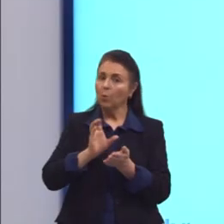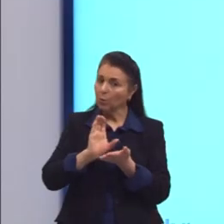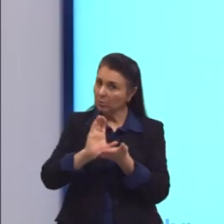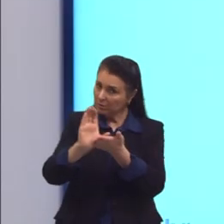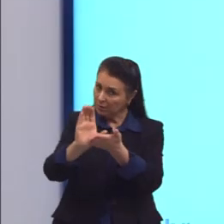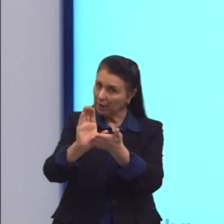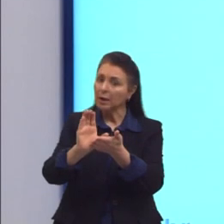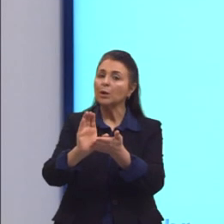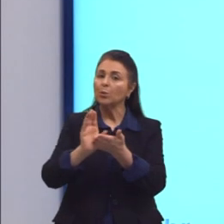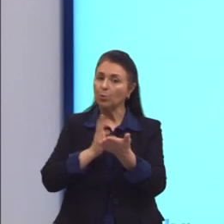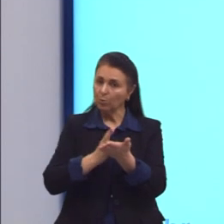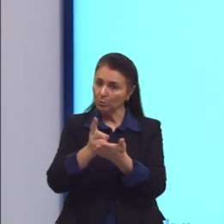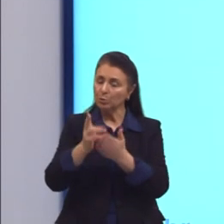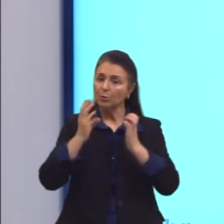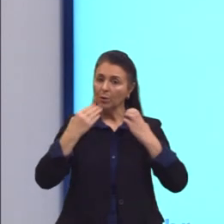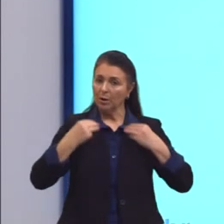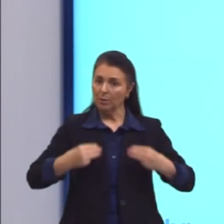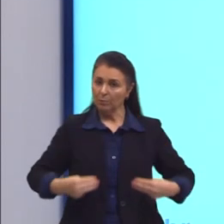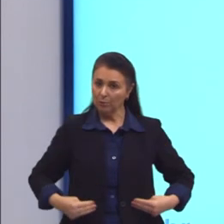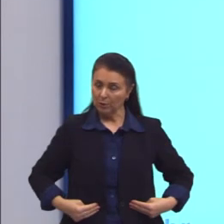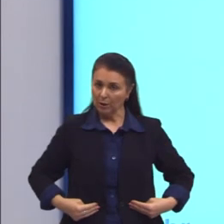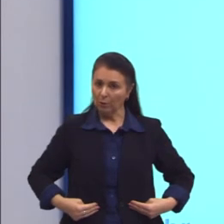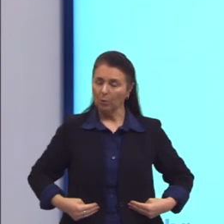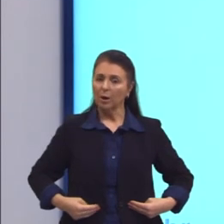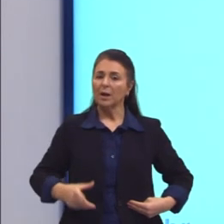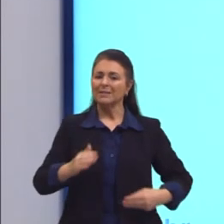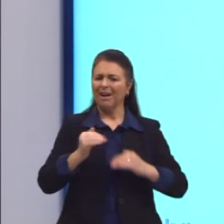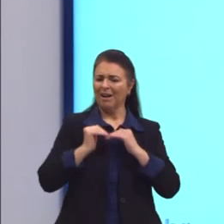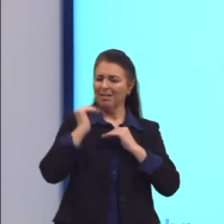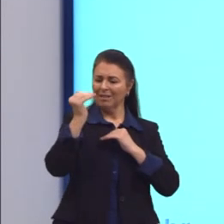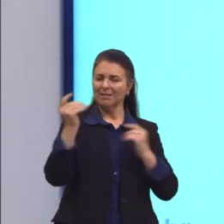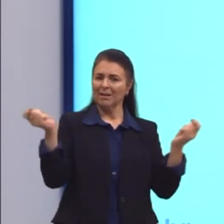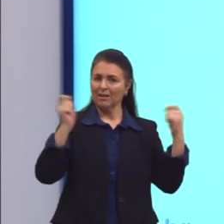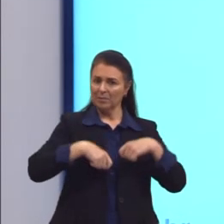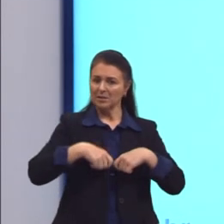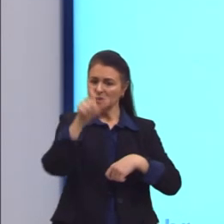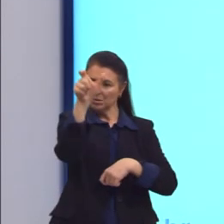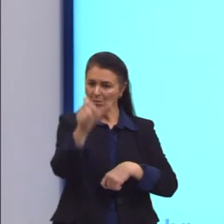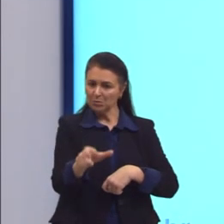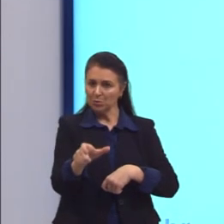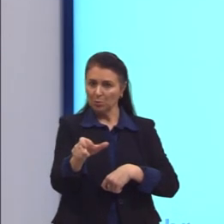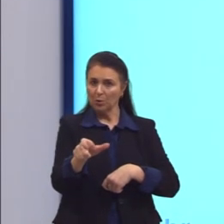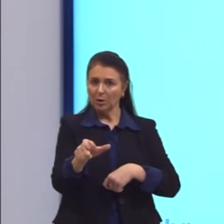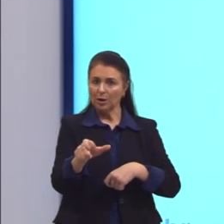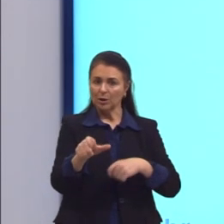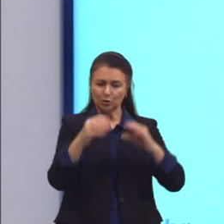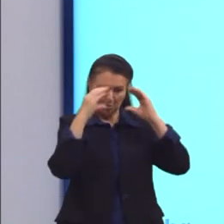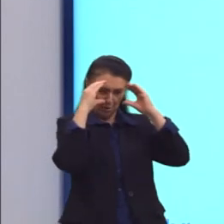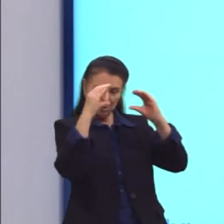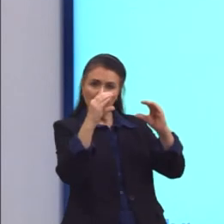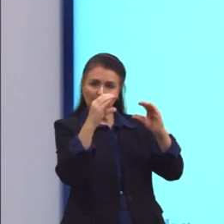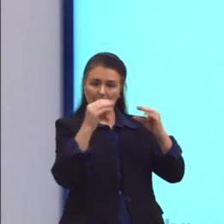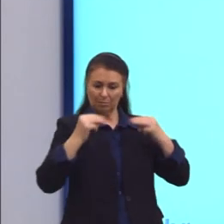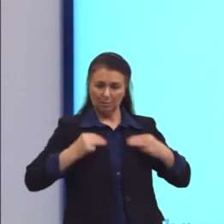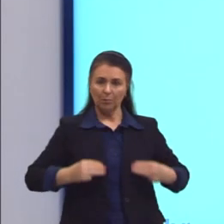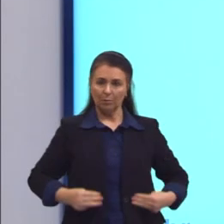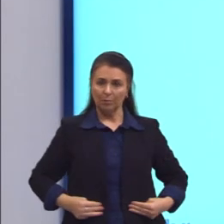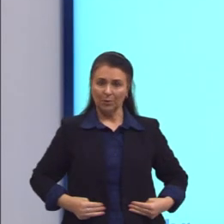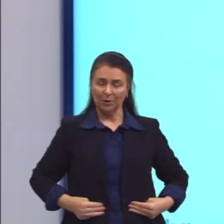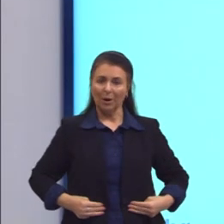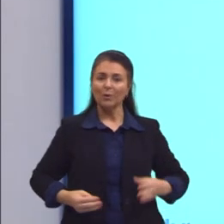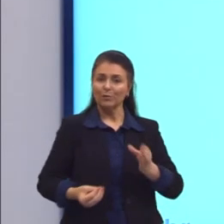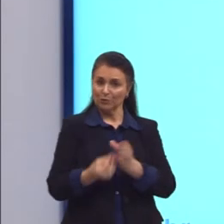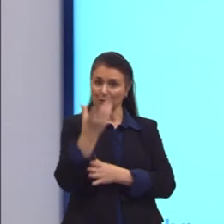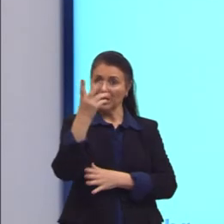Amplas e vão além da capacidade do indivíduo conseguir cumpri-las integralmente, nós devemos cumprir a moral. Criadas